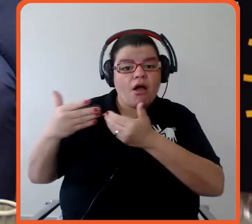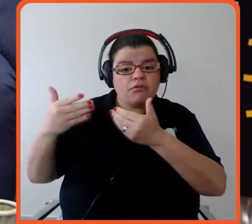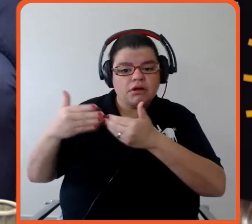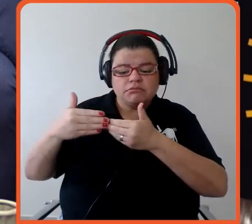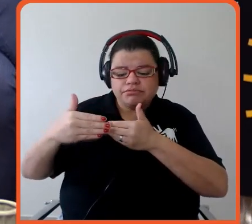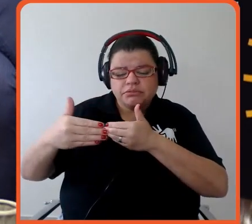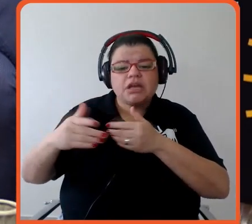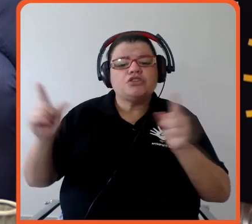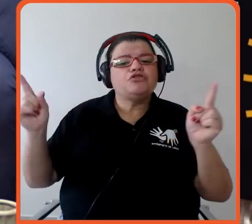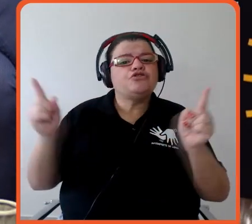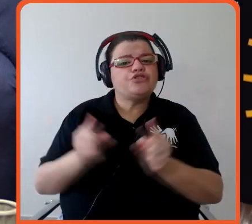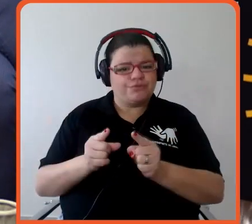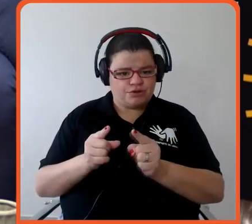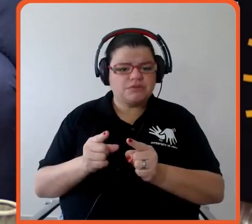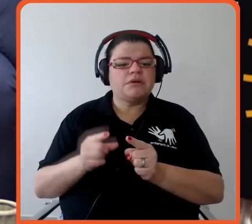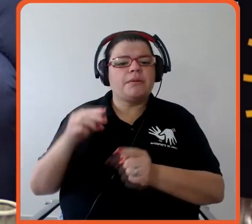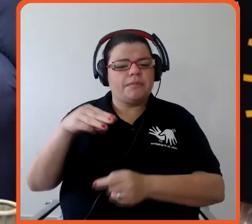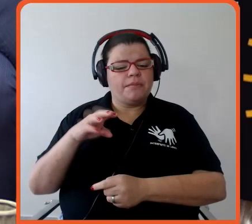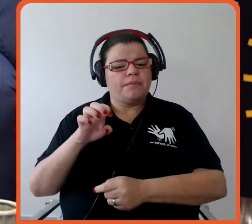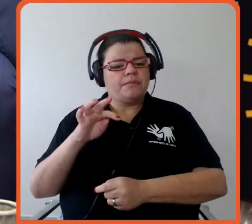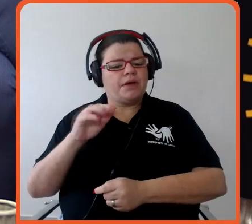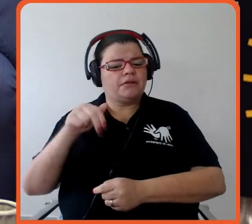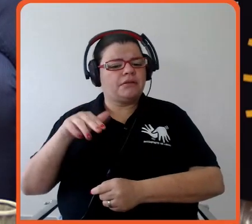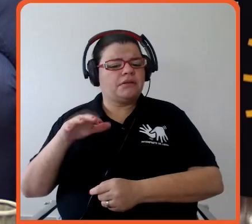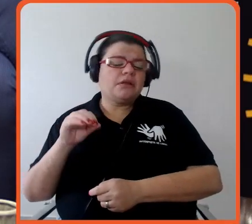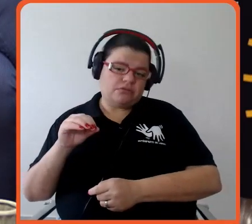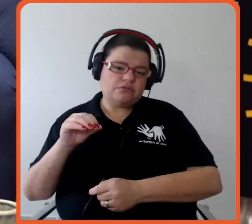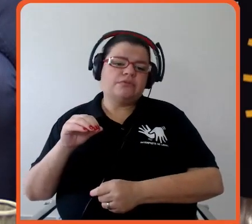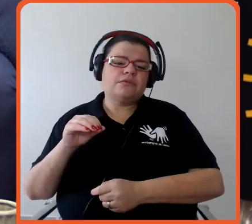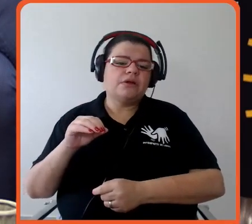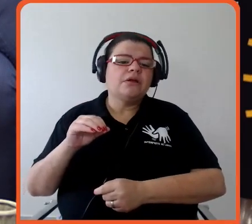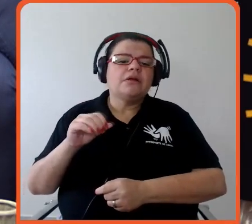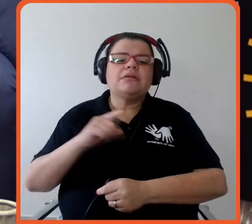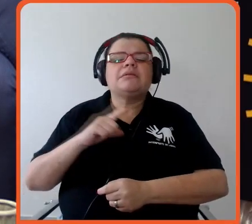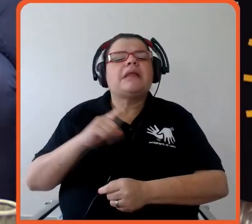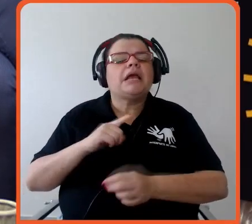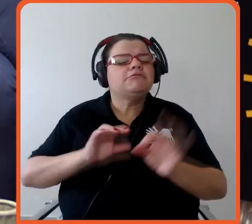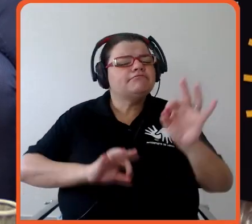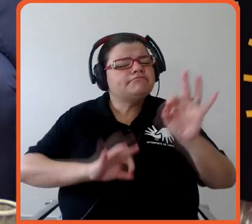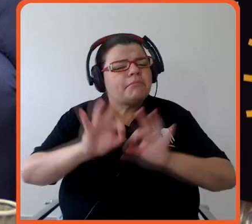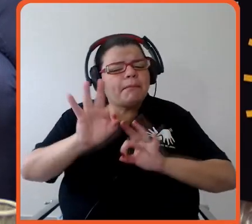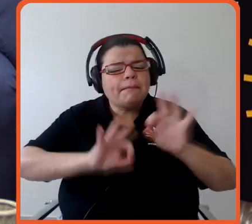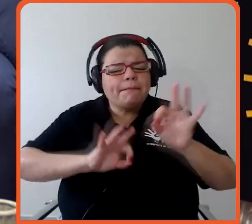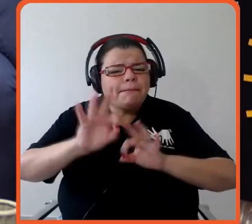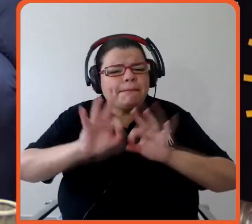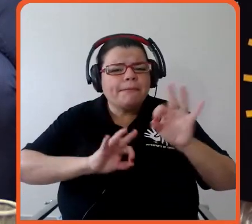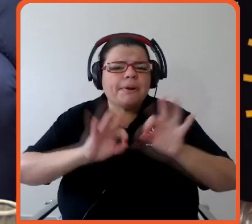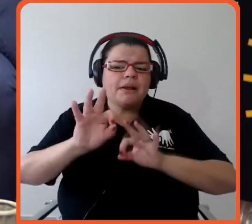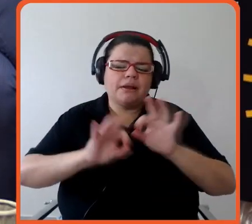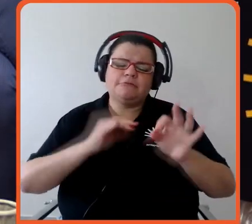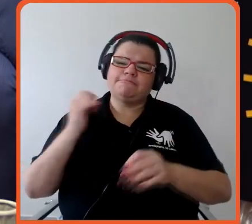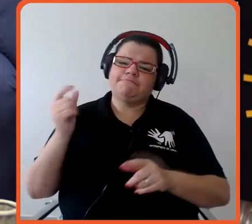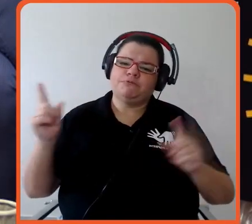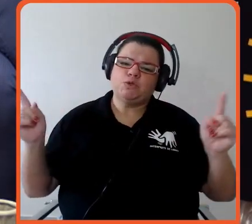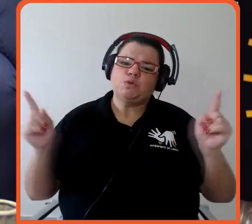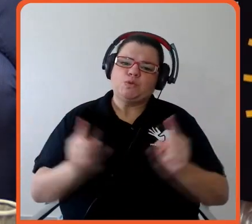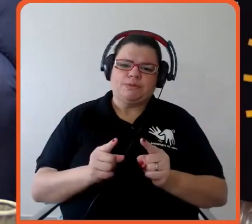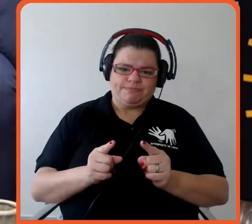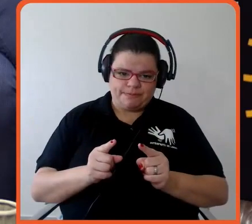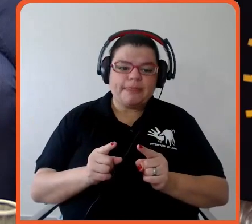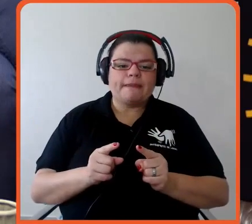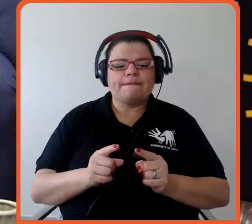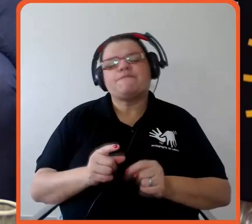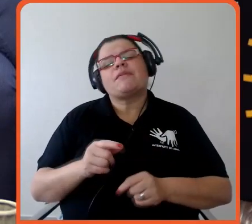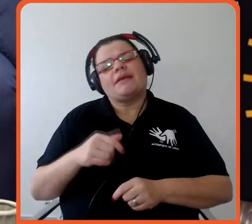submetida aos Science Based Targets. Então, tem todo um plano para que isso daí pudesse ser diminuído. Basicamente, o plano, e isso